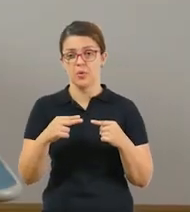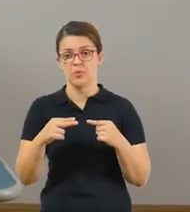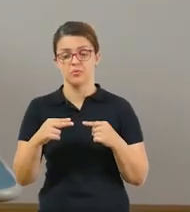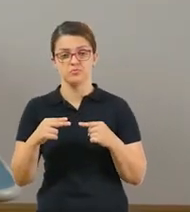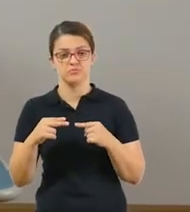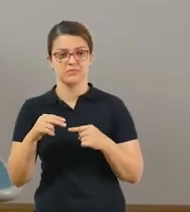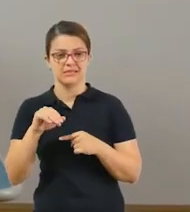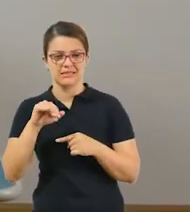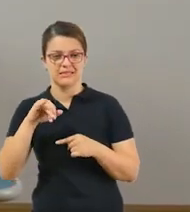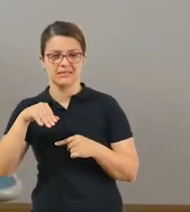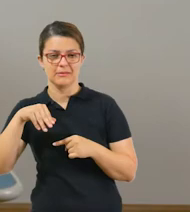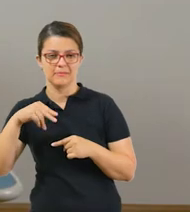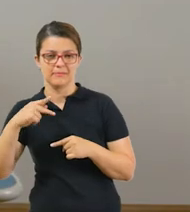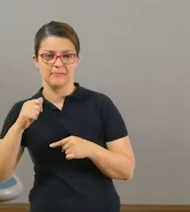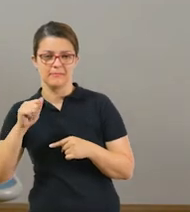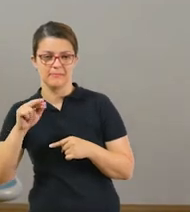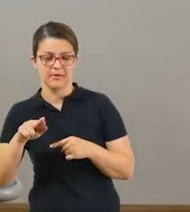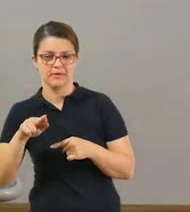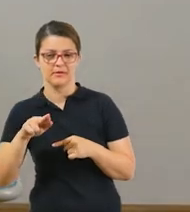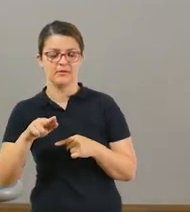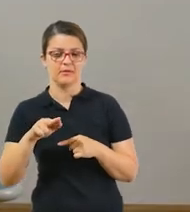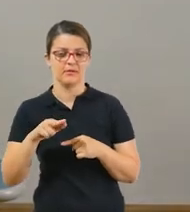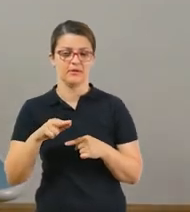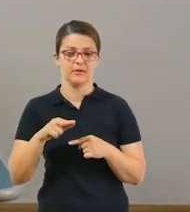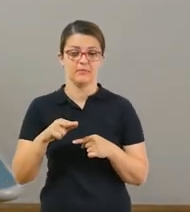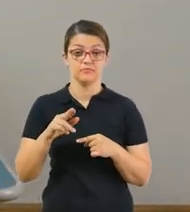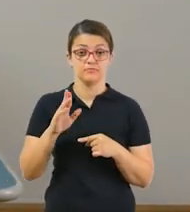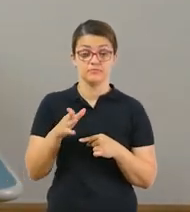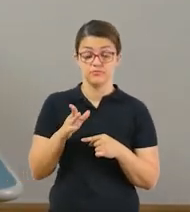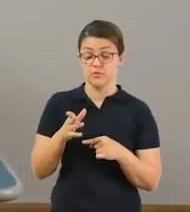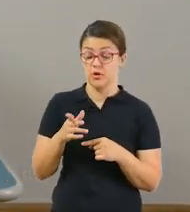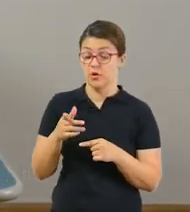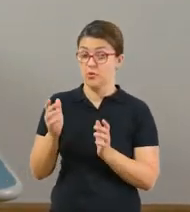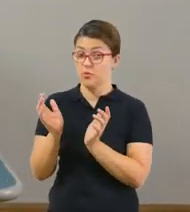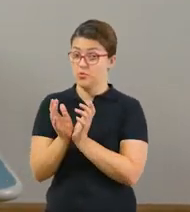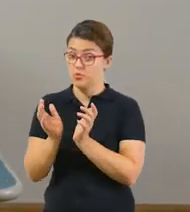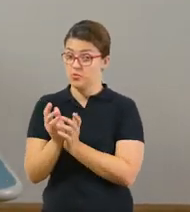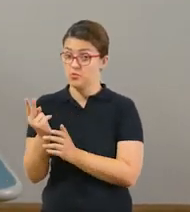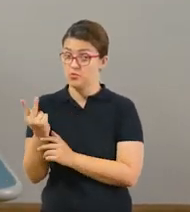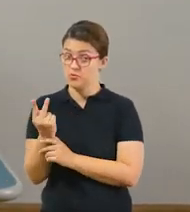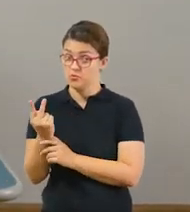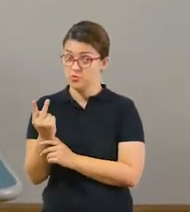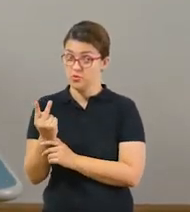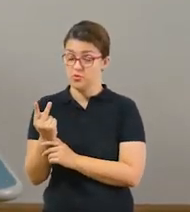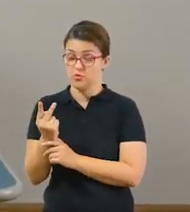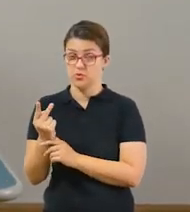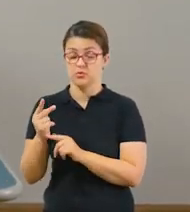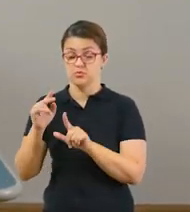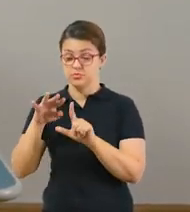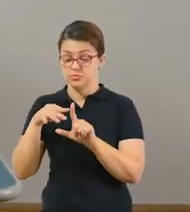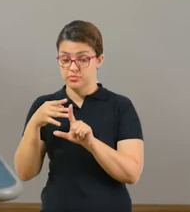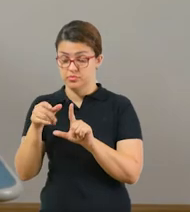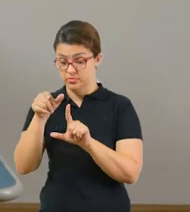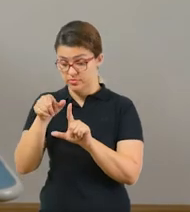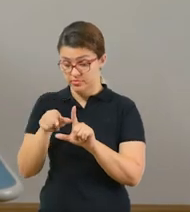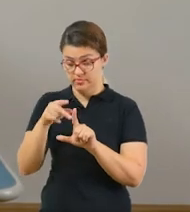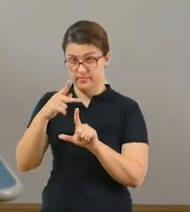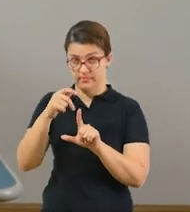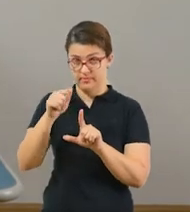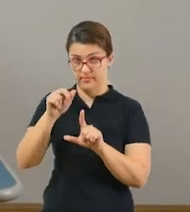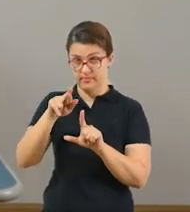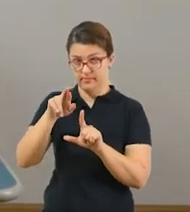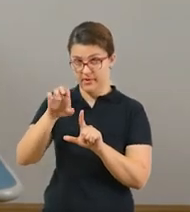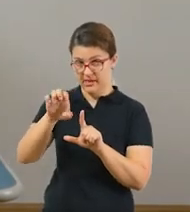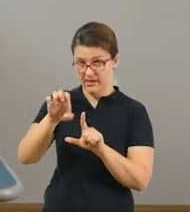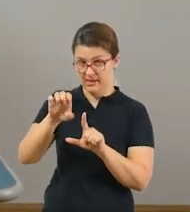imagem 3 e a imagem 4. E o termo 2 vai criar uma tabela dividindo em pares e